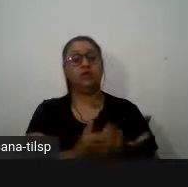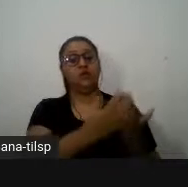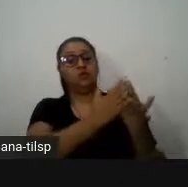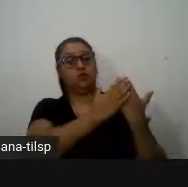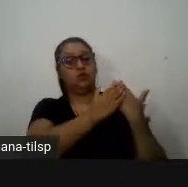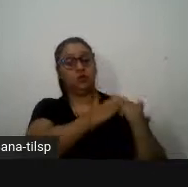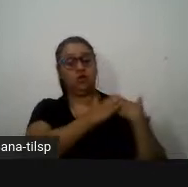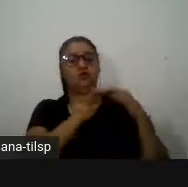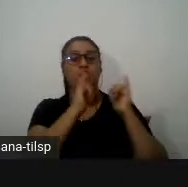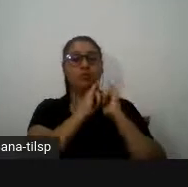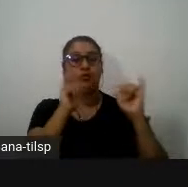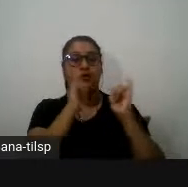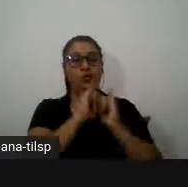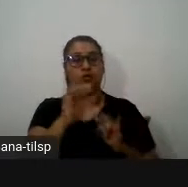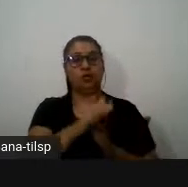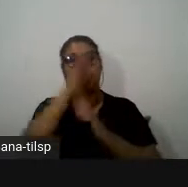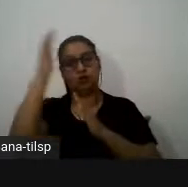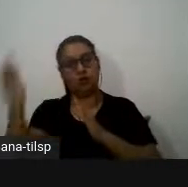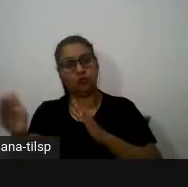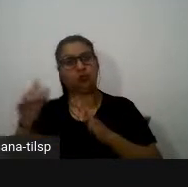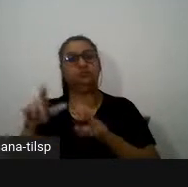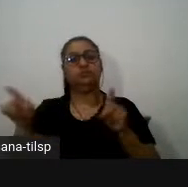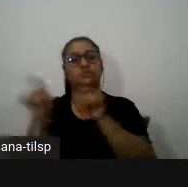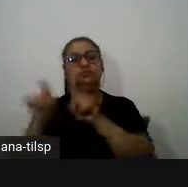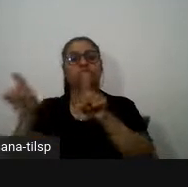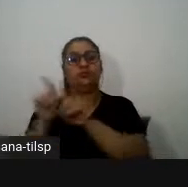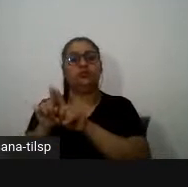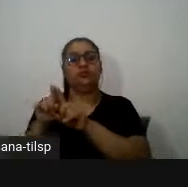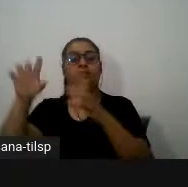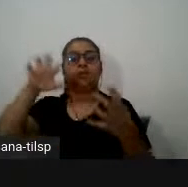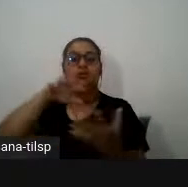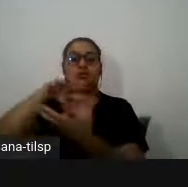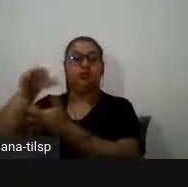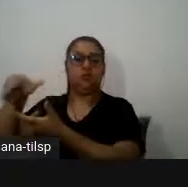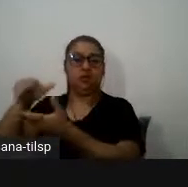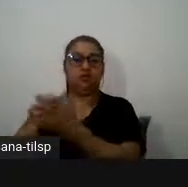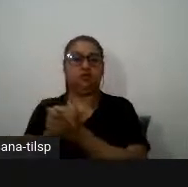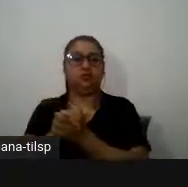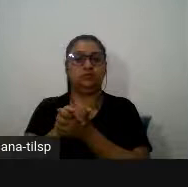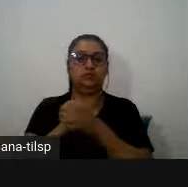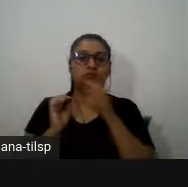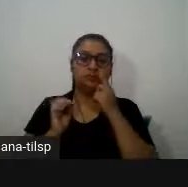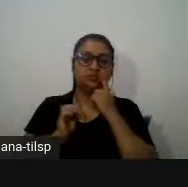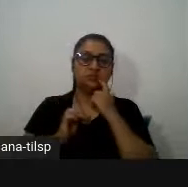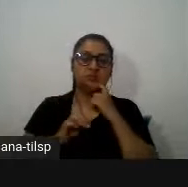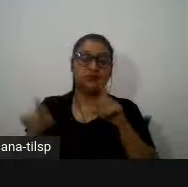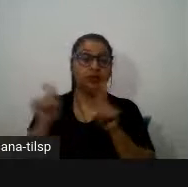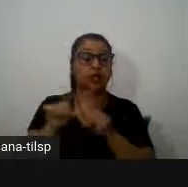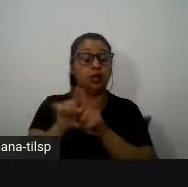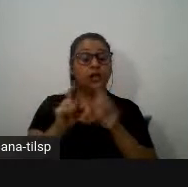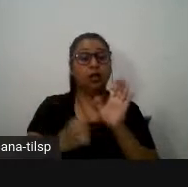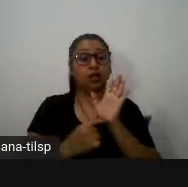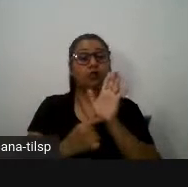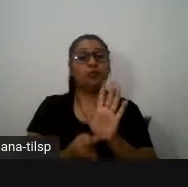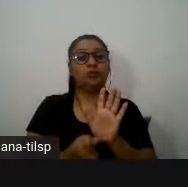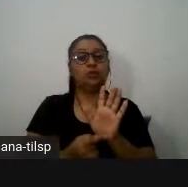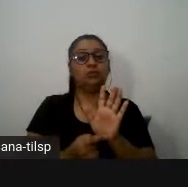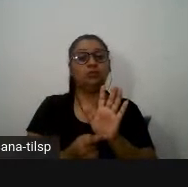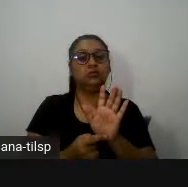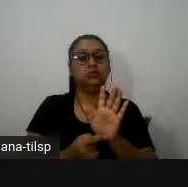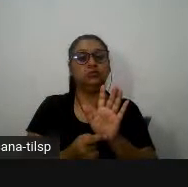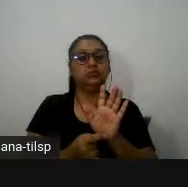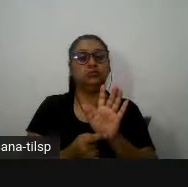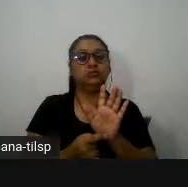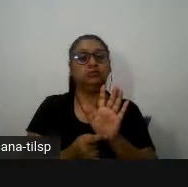o título e um segundo plano que é a fotografia do espaço terceira observação é a mancha gráfica nós temos aqui